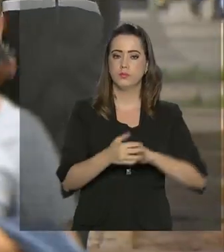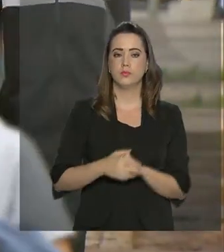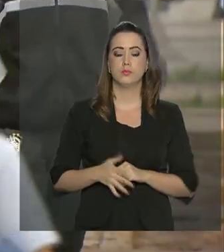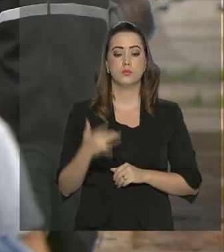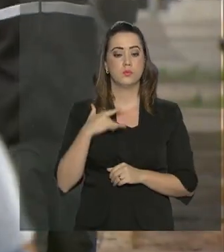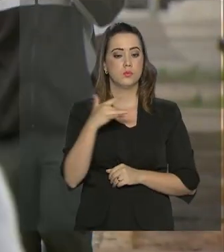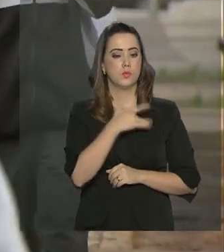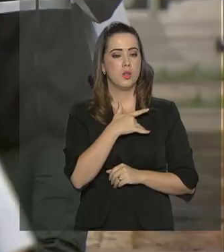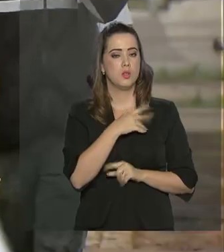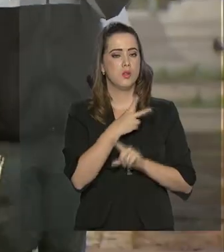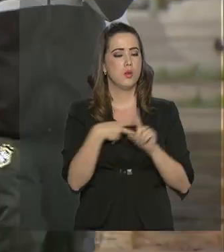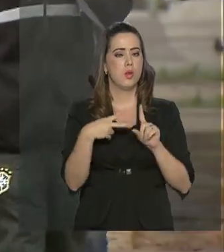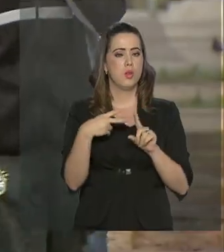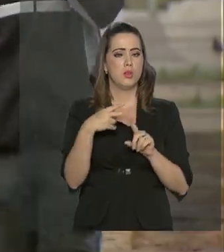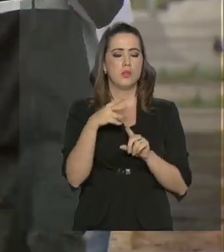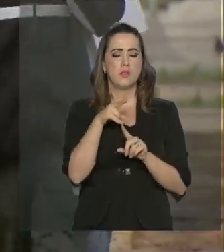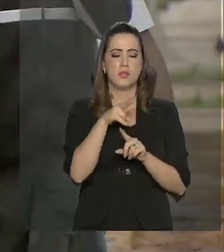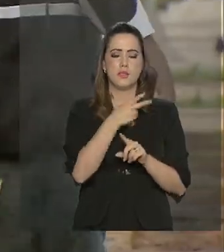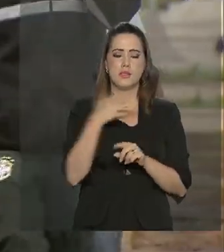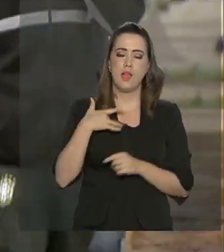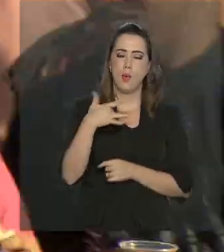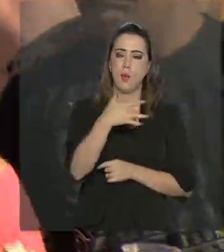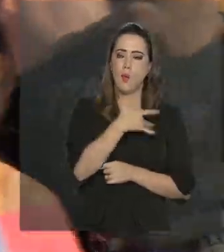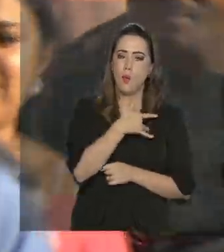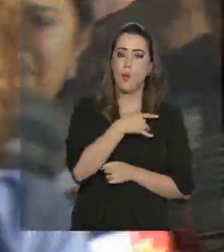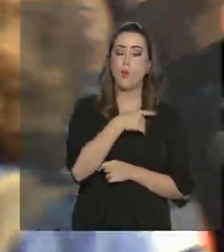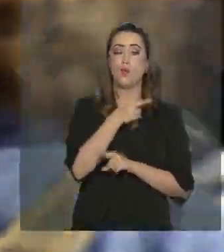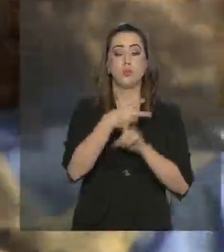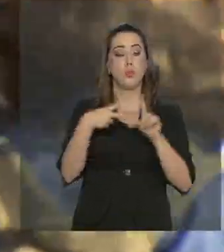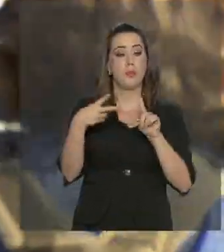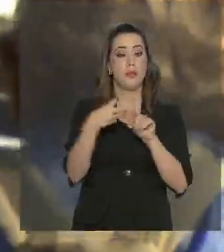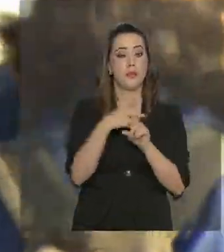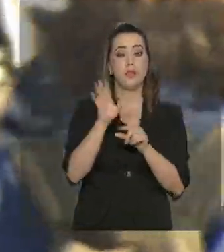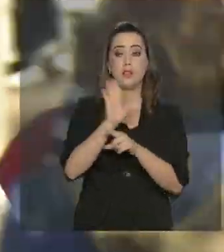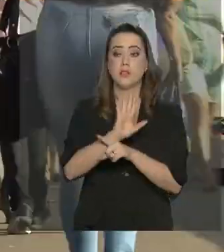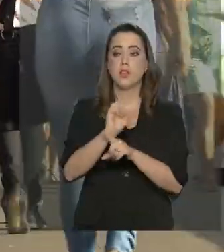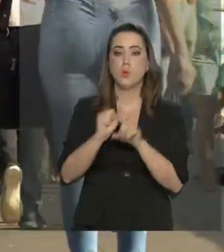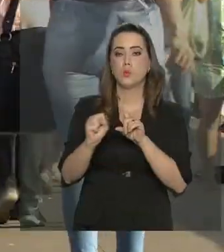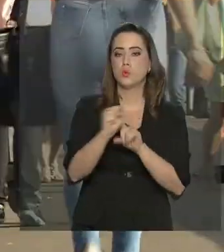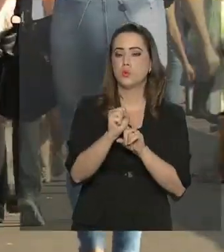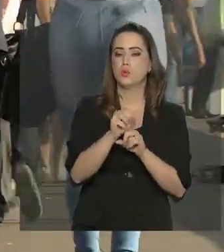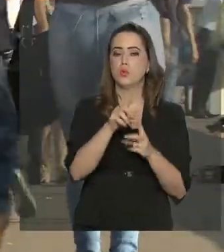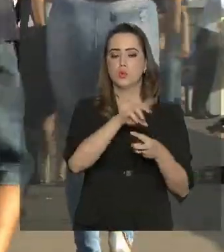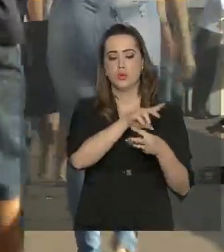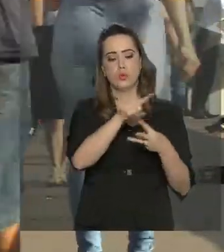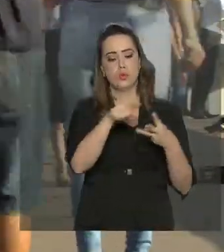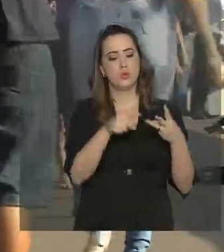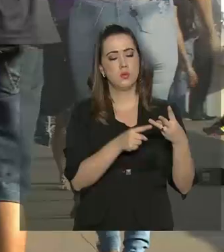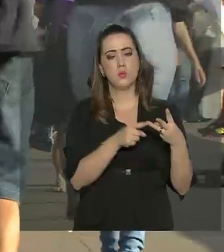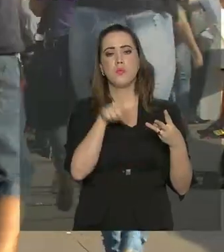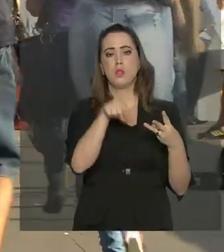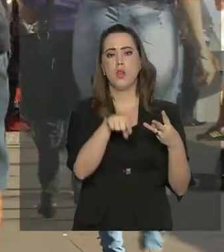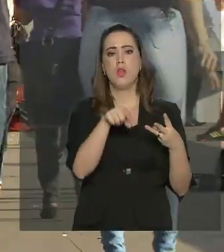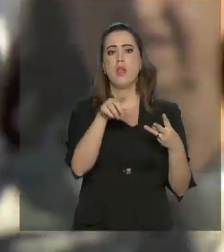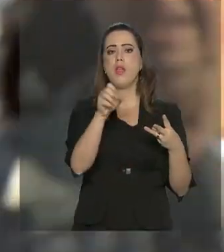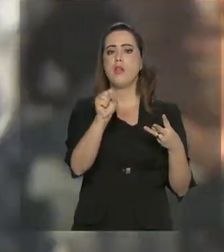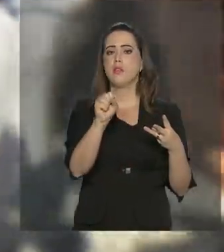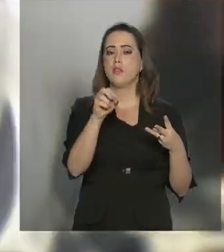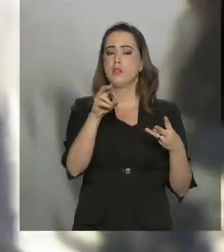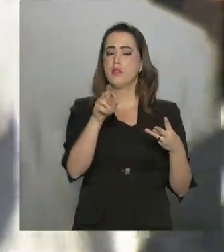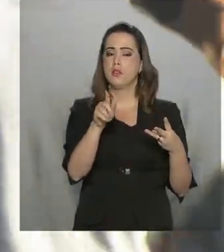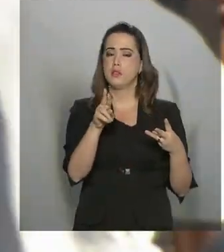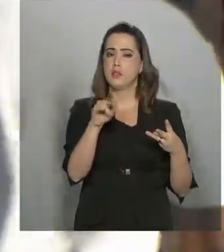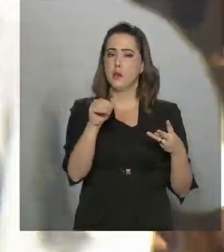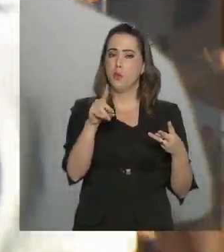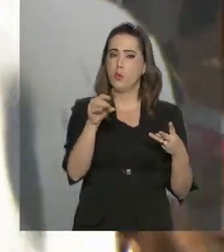Saúde, Previdência e Assistência Social. Essas três áreas do governo compõem a chamada Seguridade Social, que